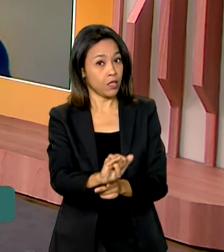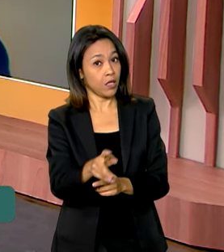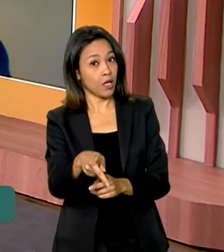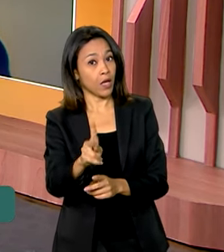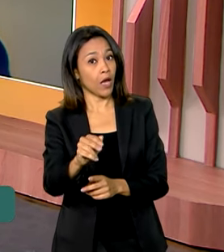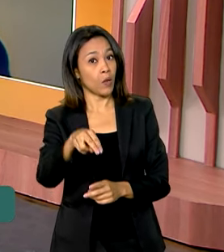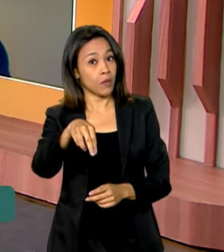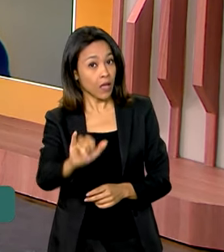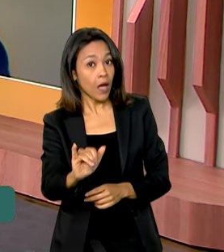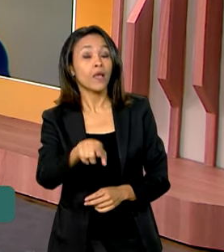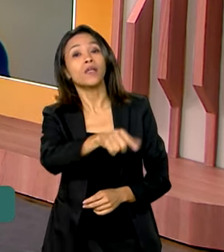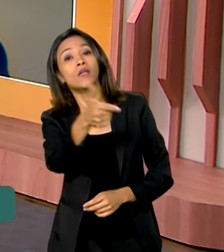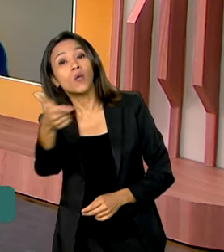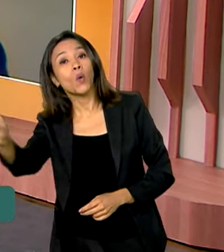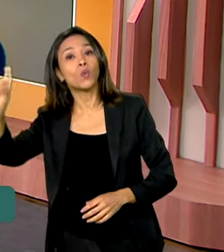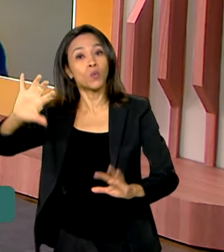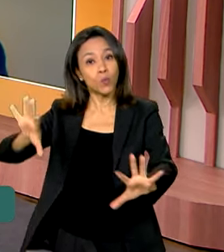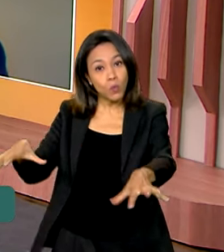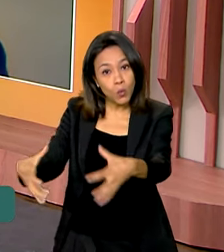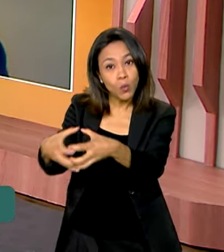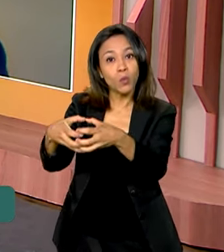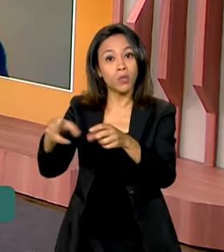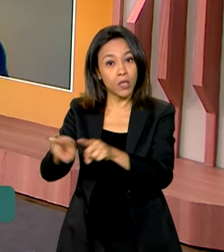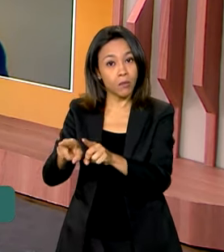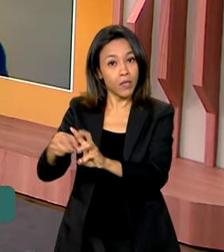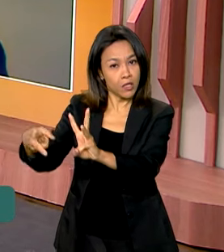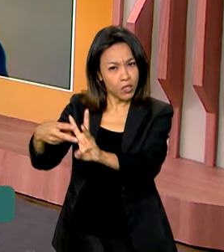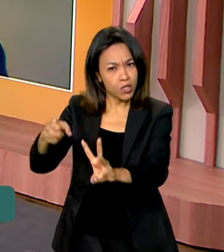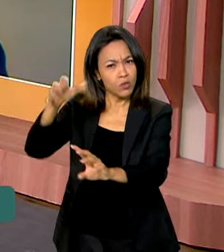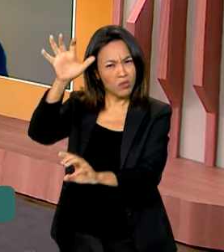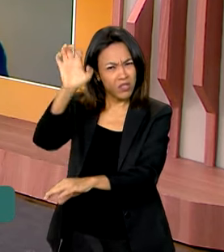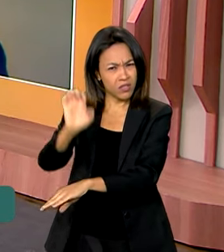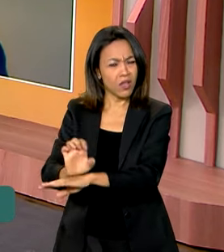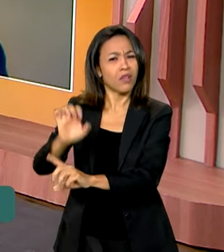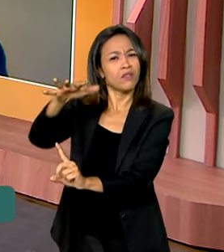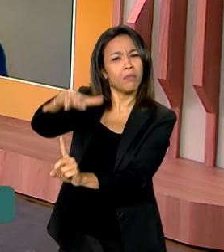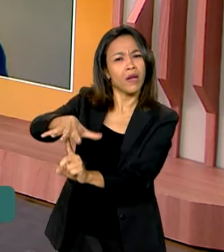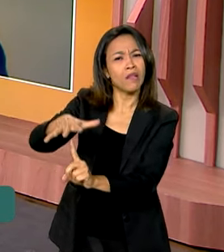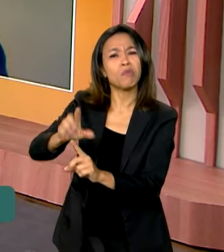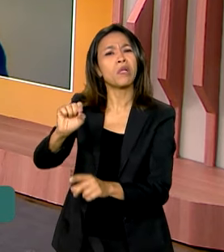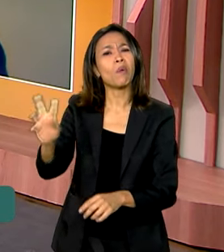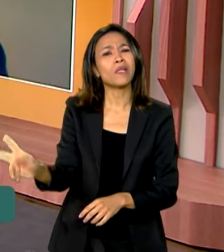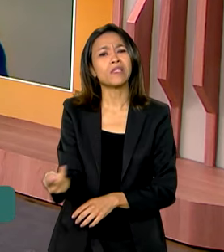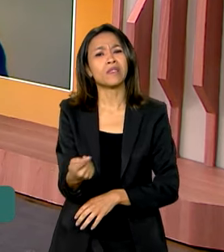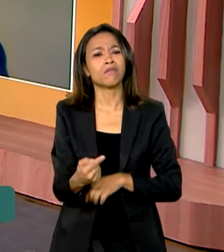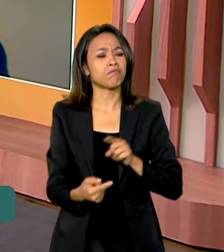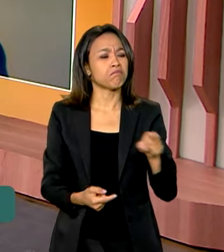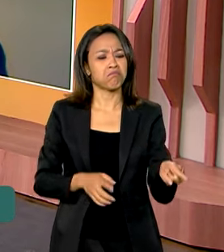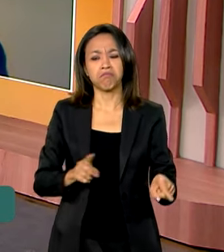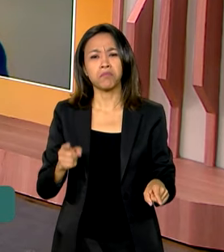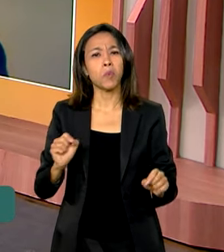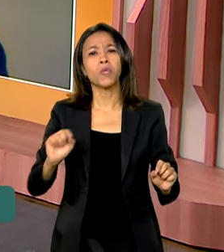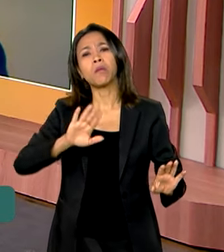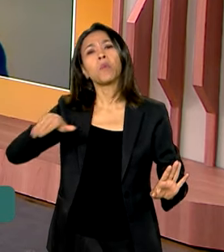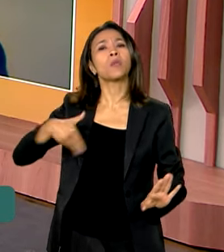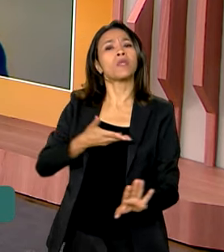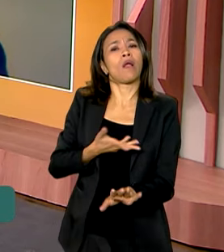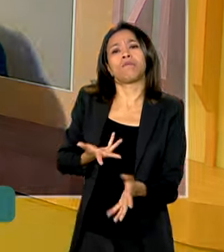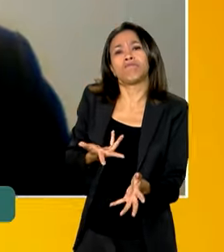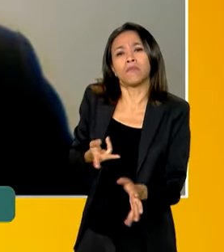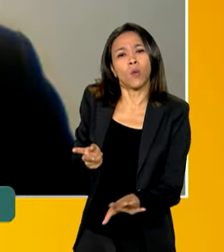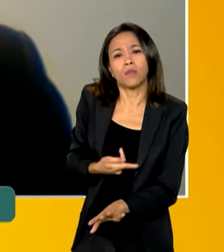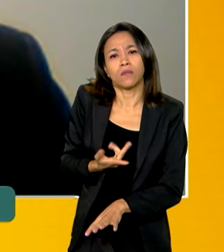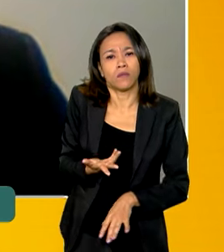populações indígenas no oeste do Paraná. Qual a situação dessas regiões e o que está por trás desses ataques, secretários?